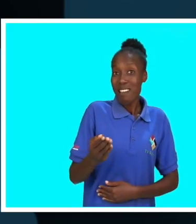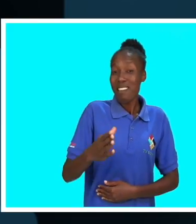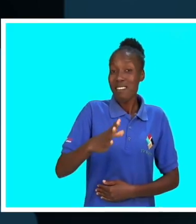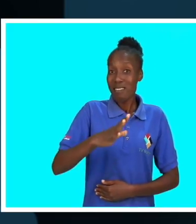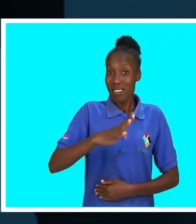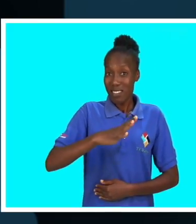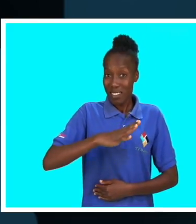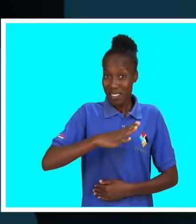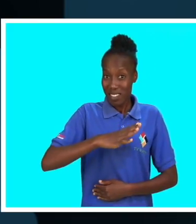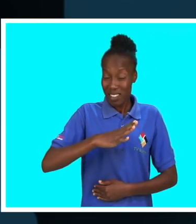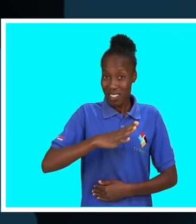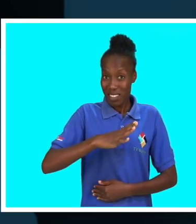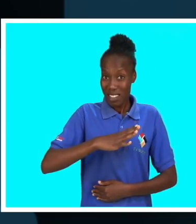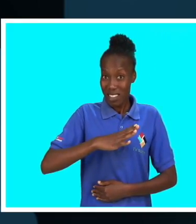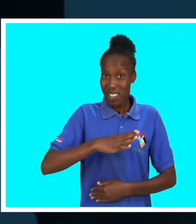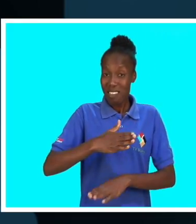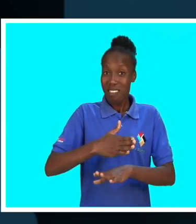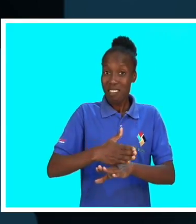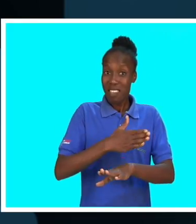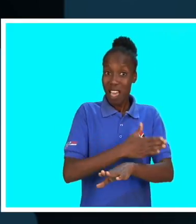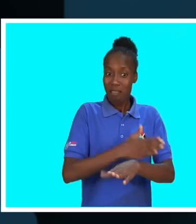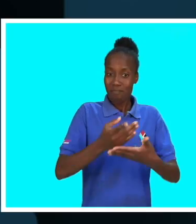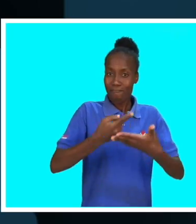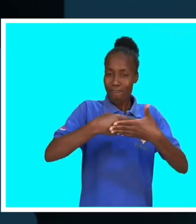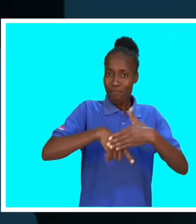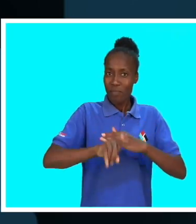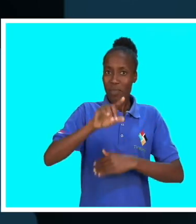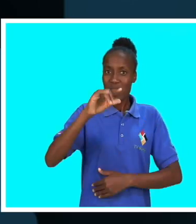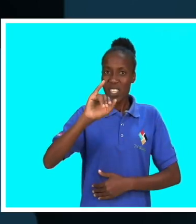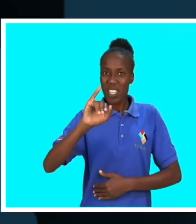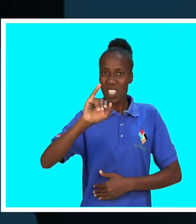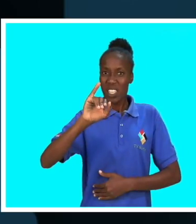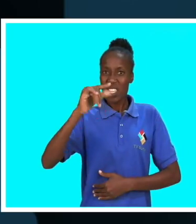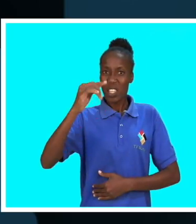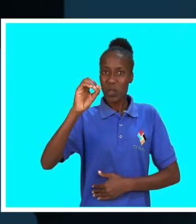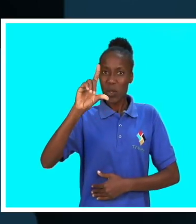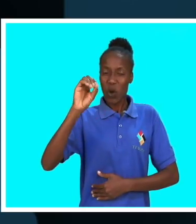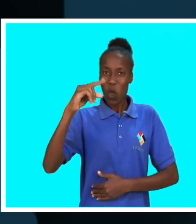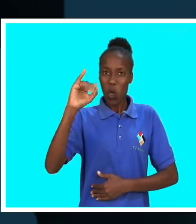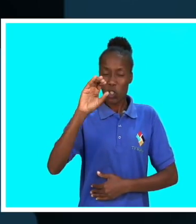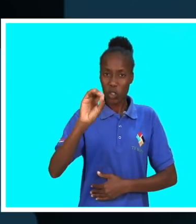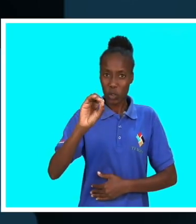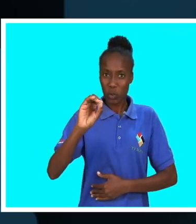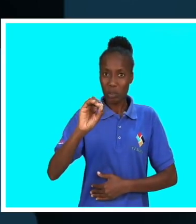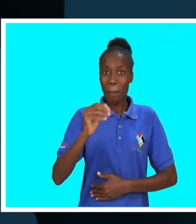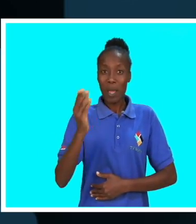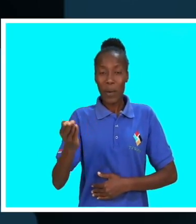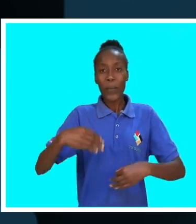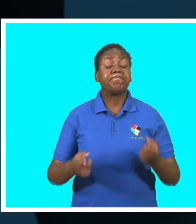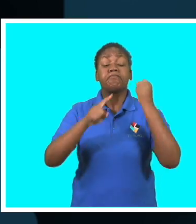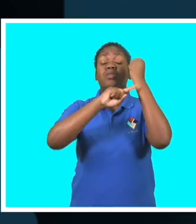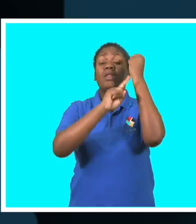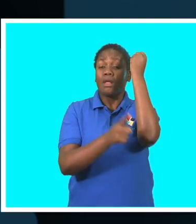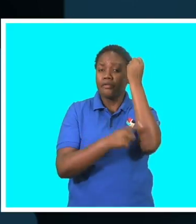sido exposta ao agente ideológico para o câncer do colo do